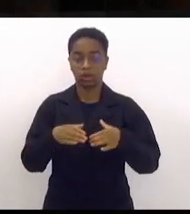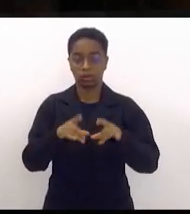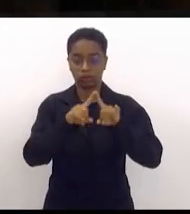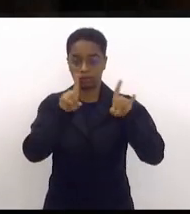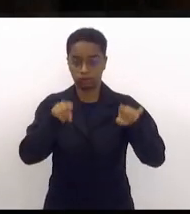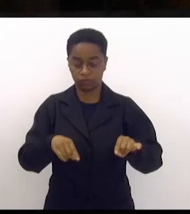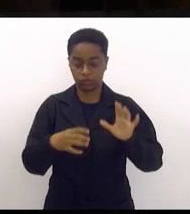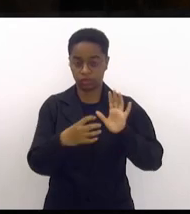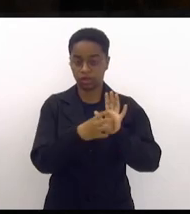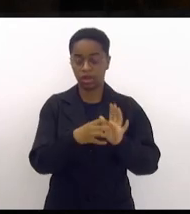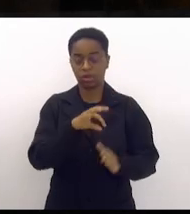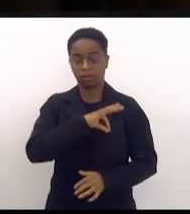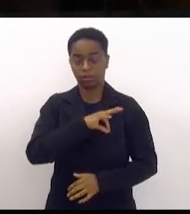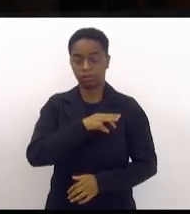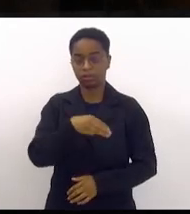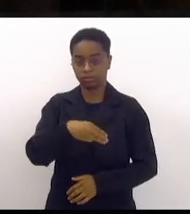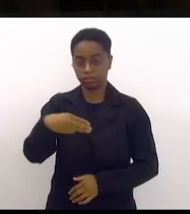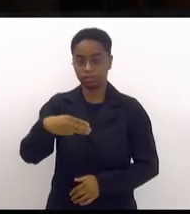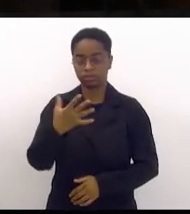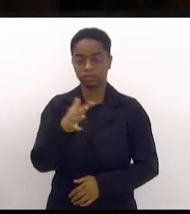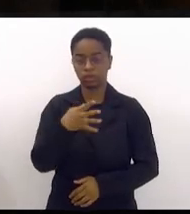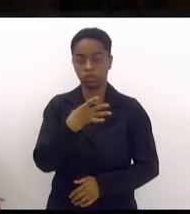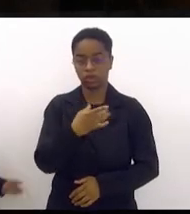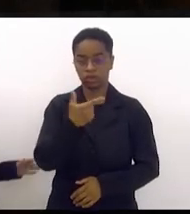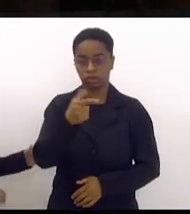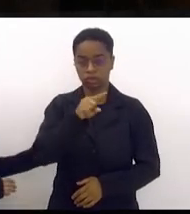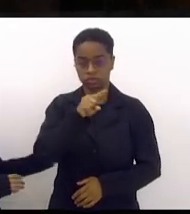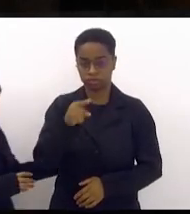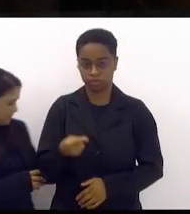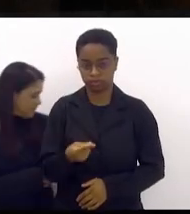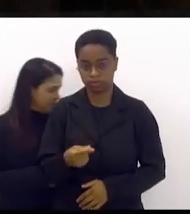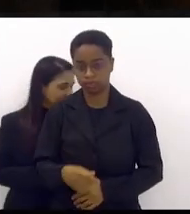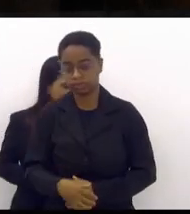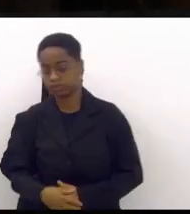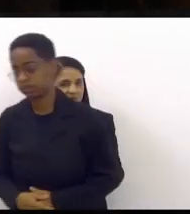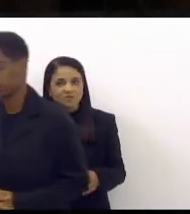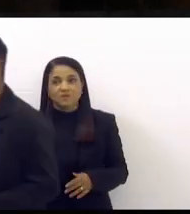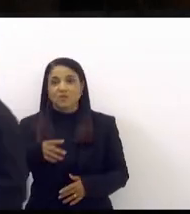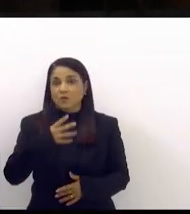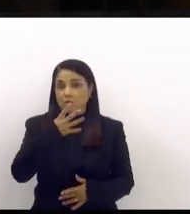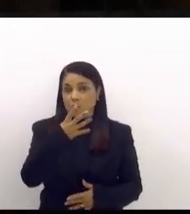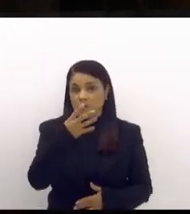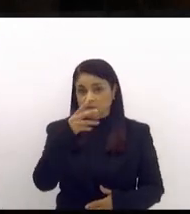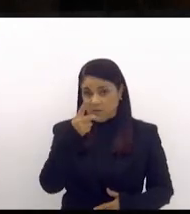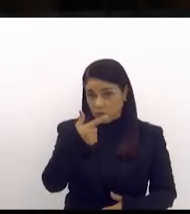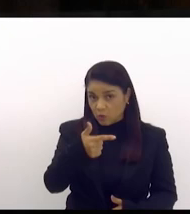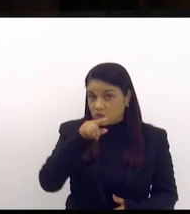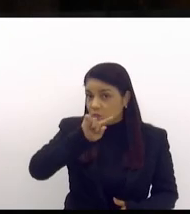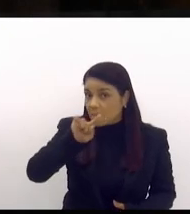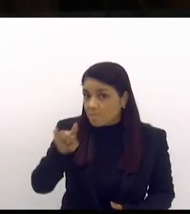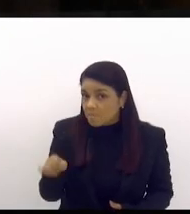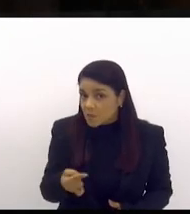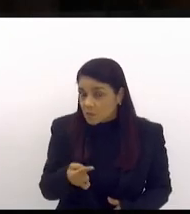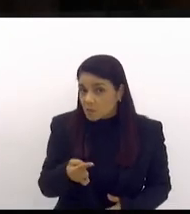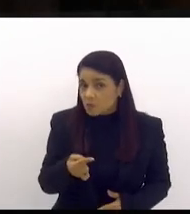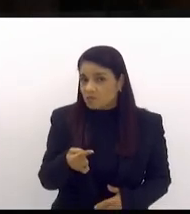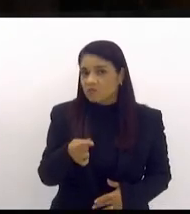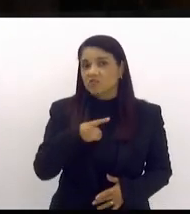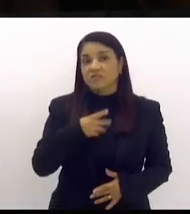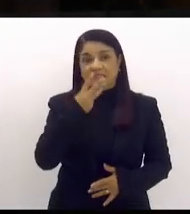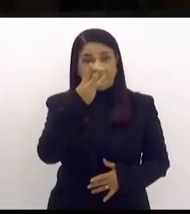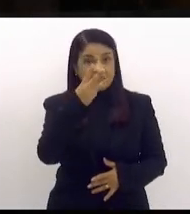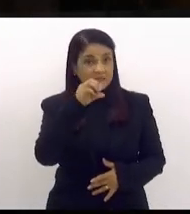deve estar na ordem de 42 mil. Você teria praticamente 30